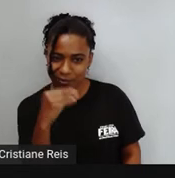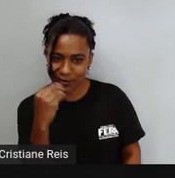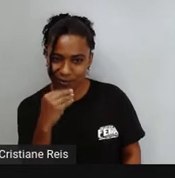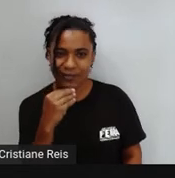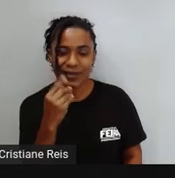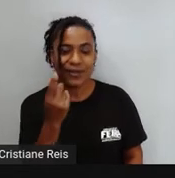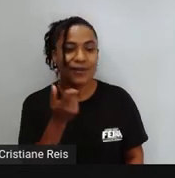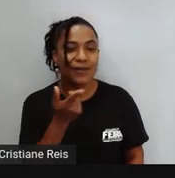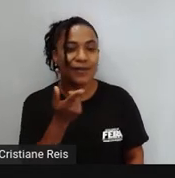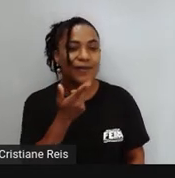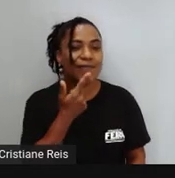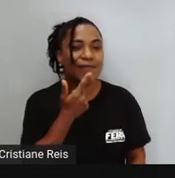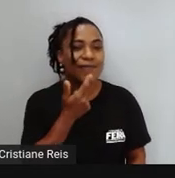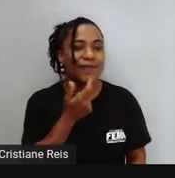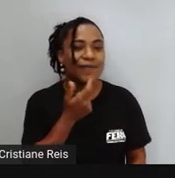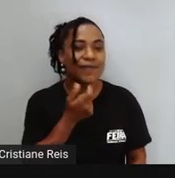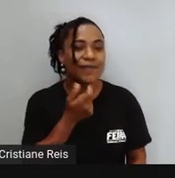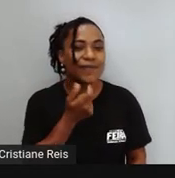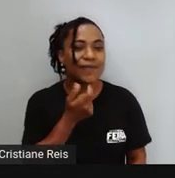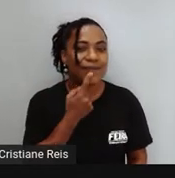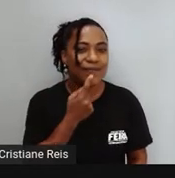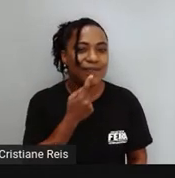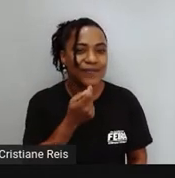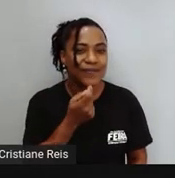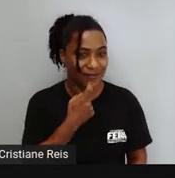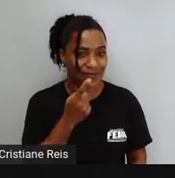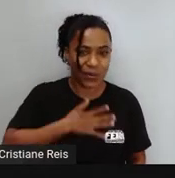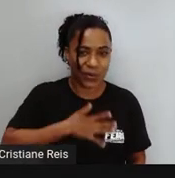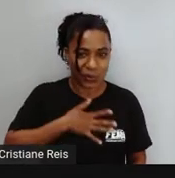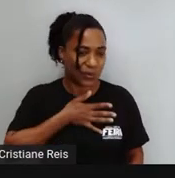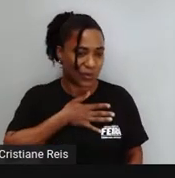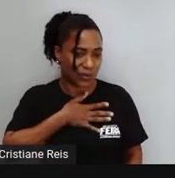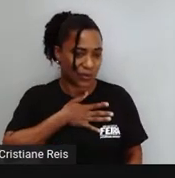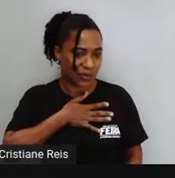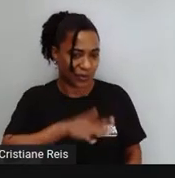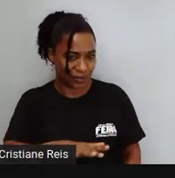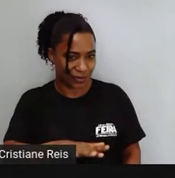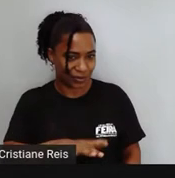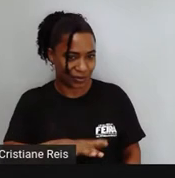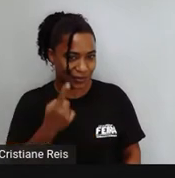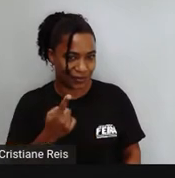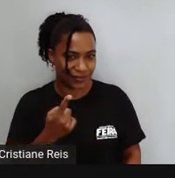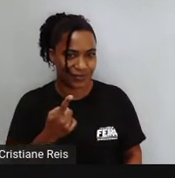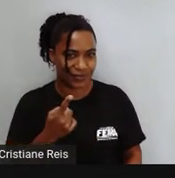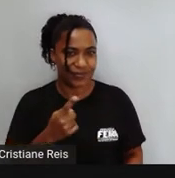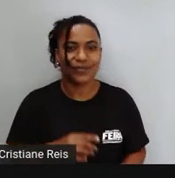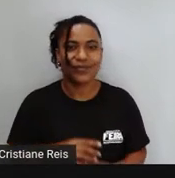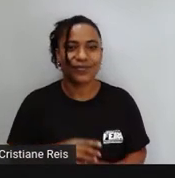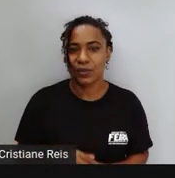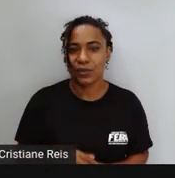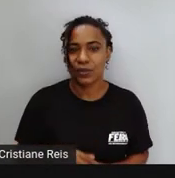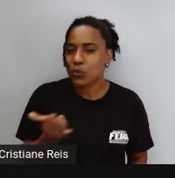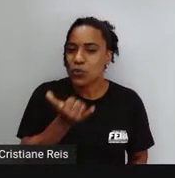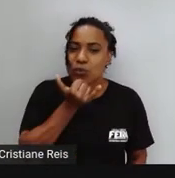vermelho Os verbos que expressam gosto e desgosto Excuse Desculpar Keep